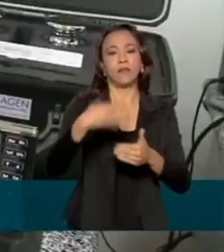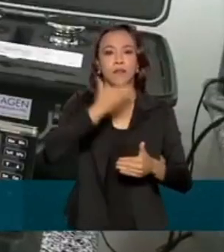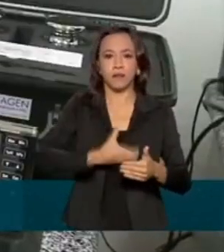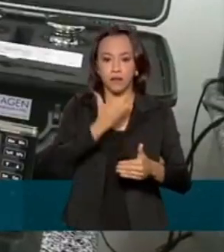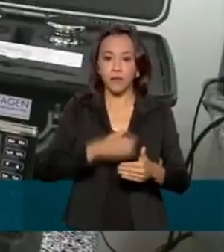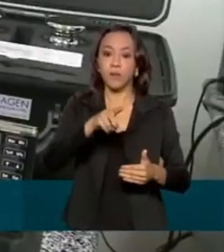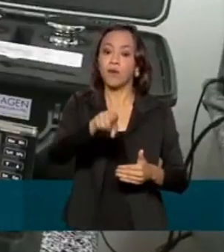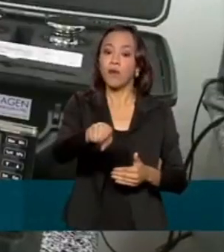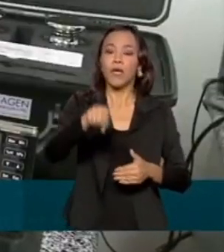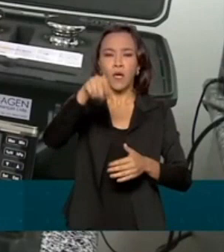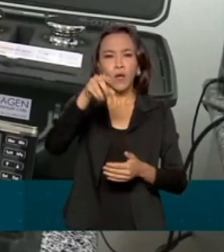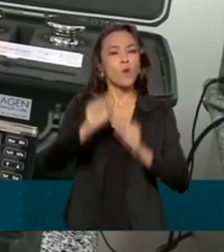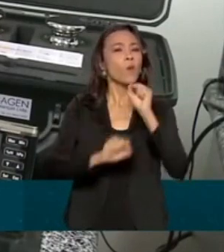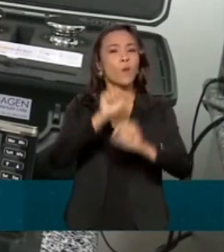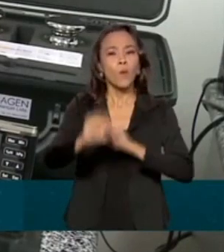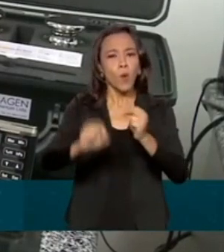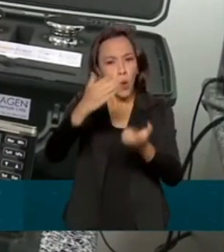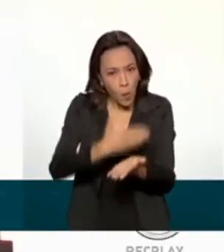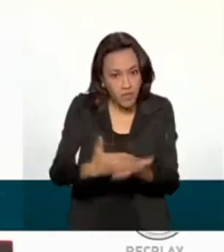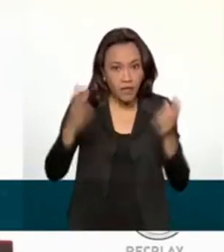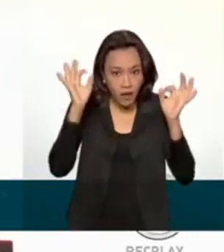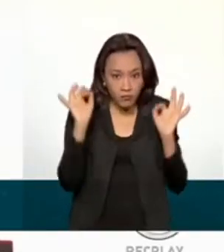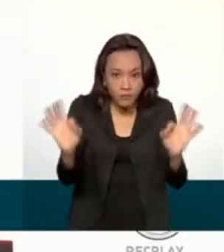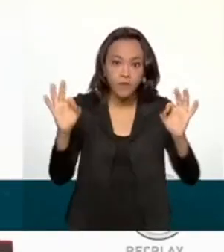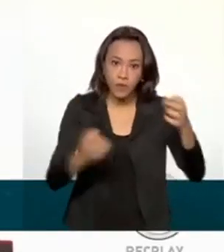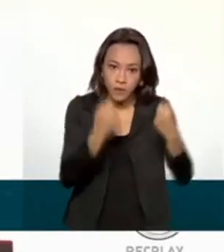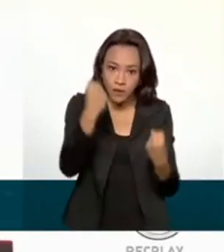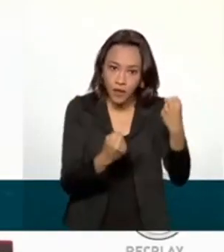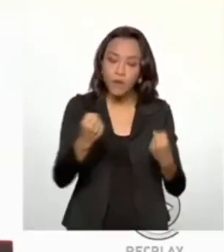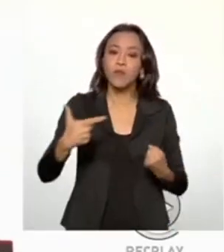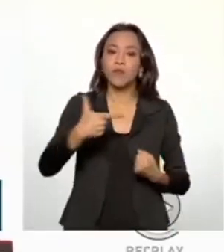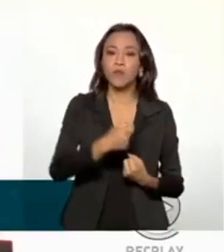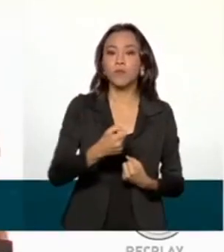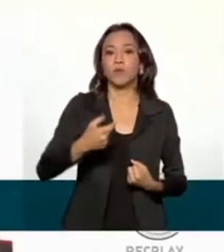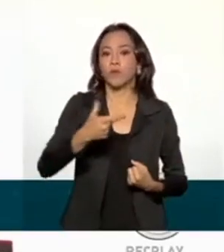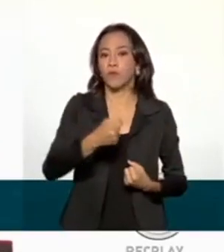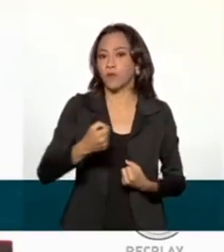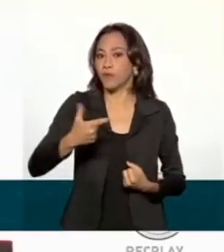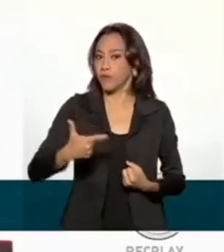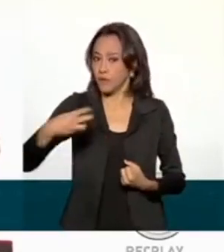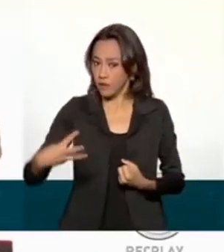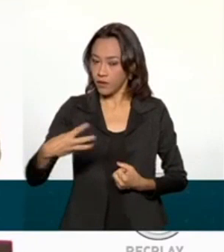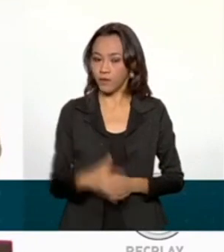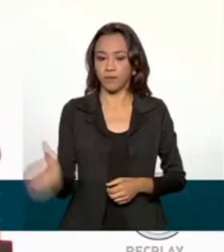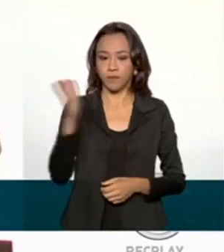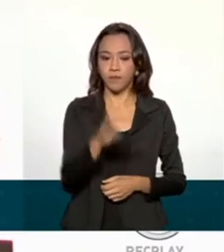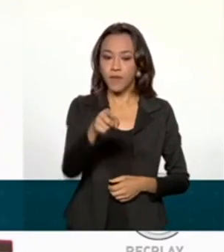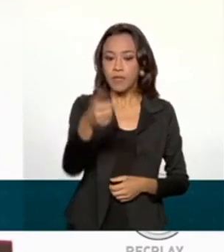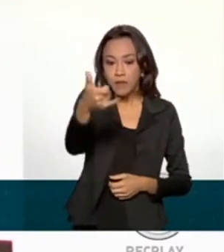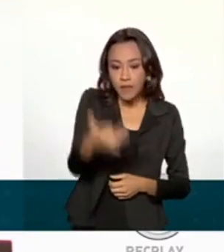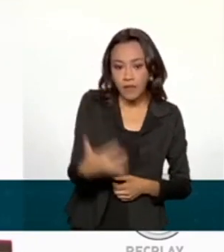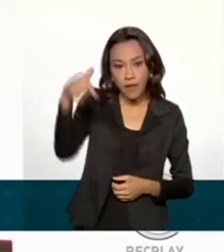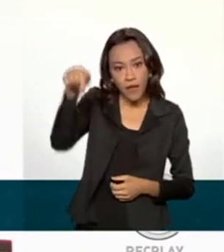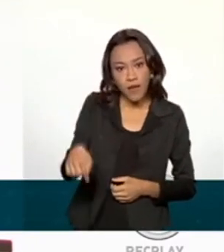deve entrar em operação em 2023. Esse laboratório, apesar do escopo dele estar